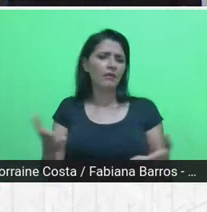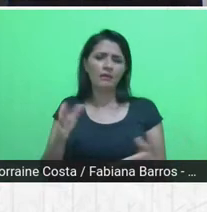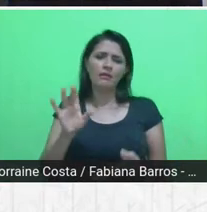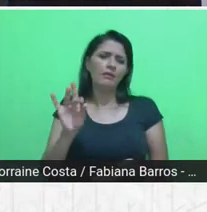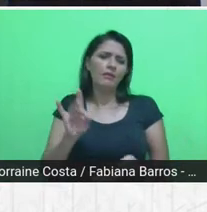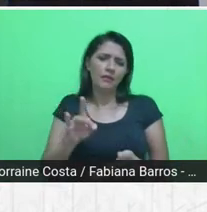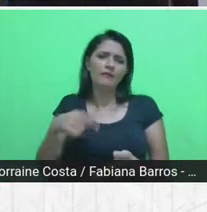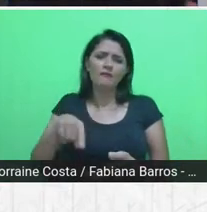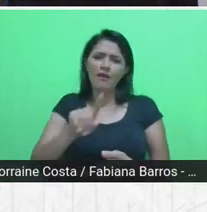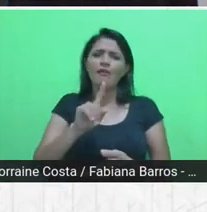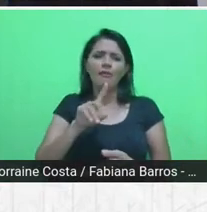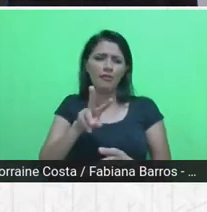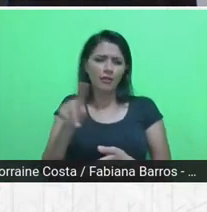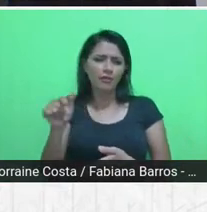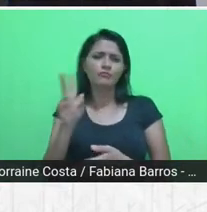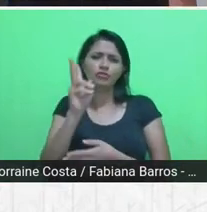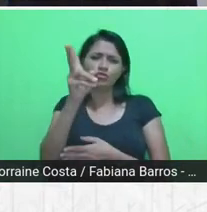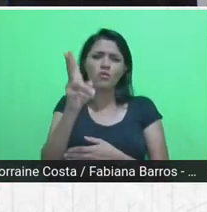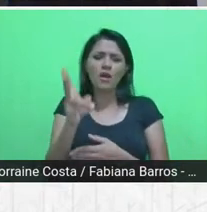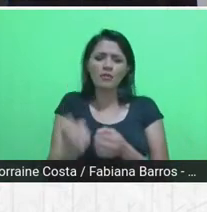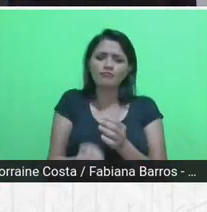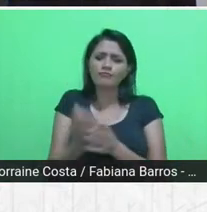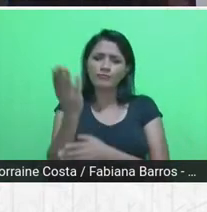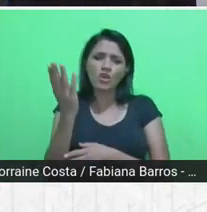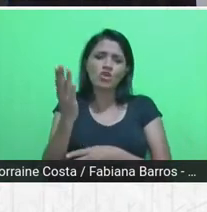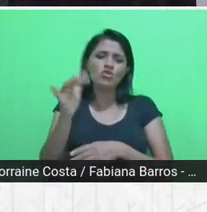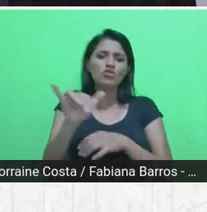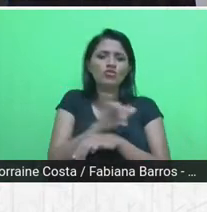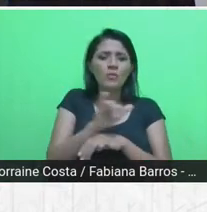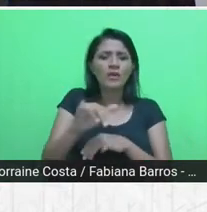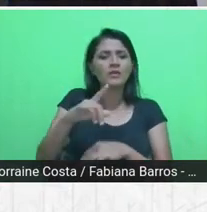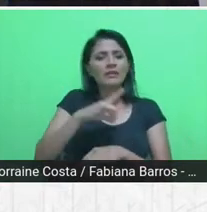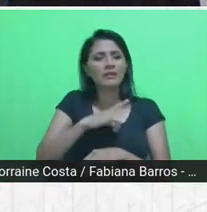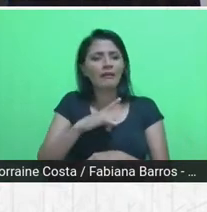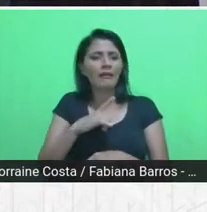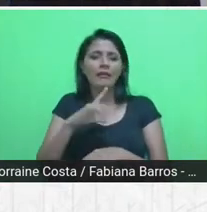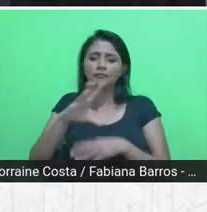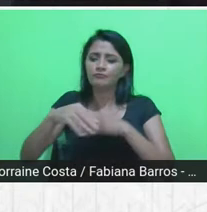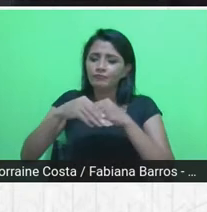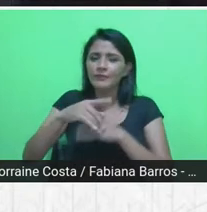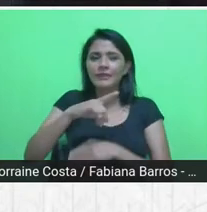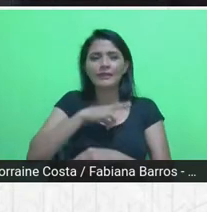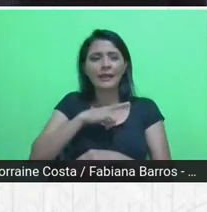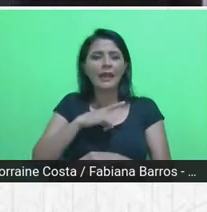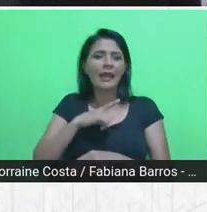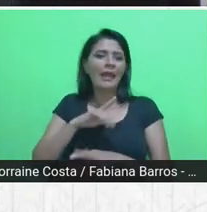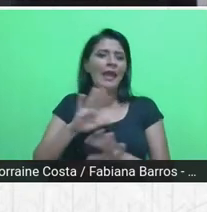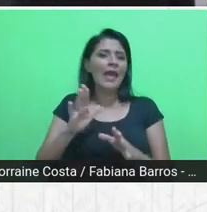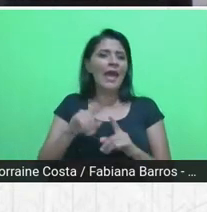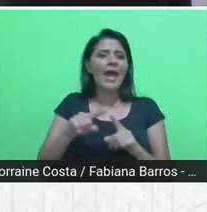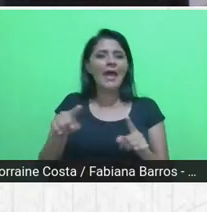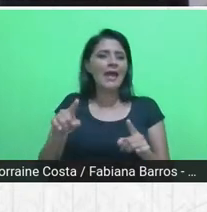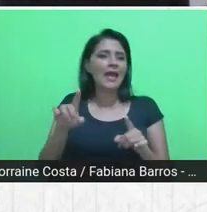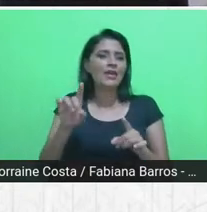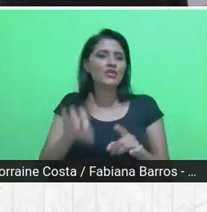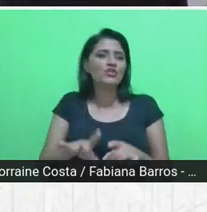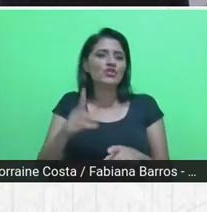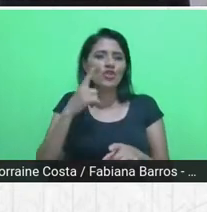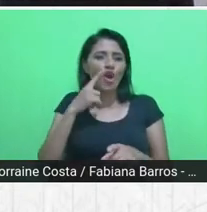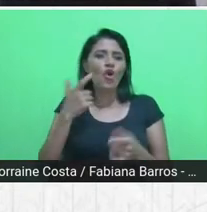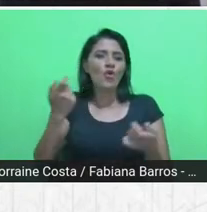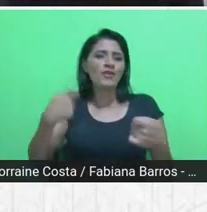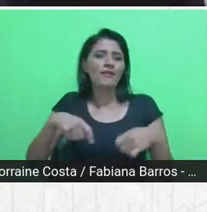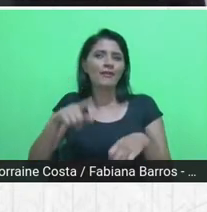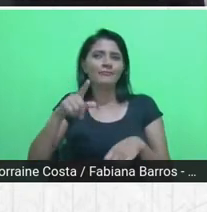vai construindo com os instrumentos que tem, com o movimento que tem, com o acúmulo que tem, não exatamente aquilo que seria o ideal